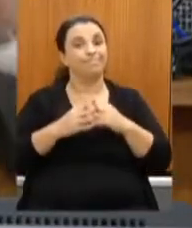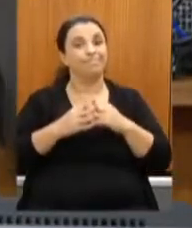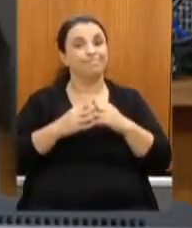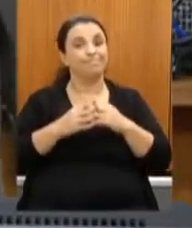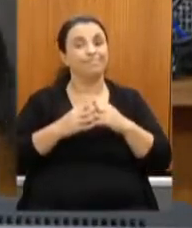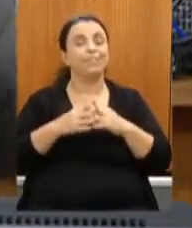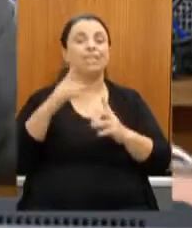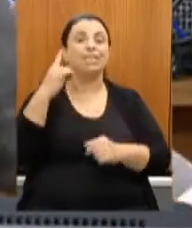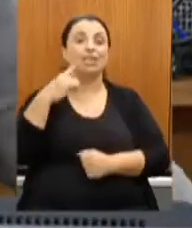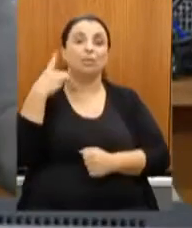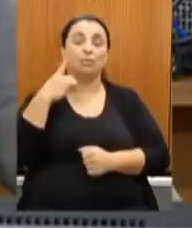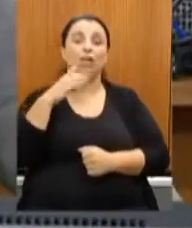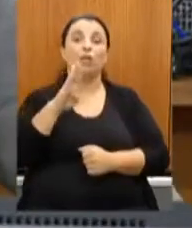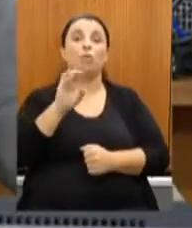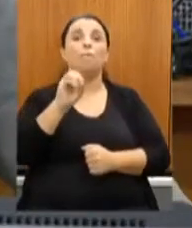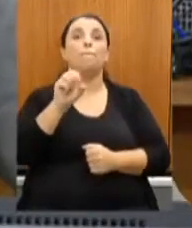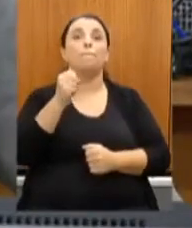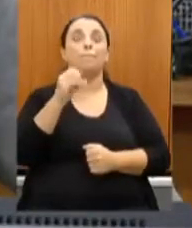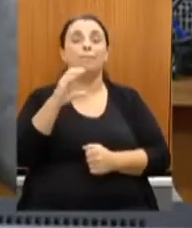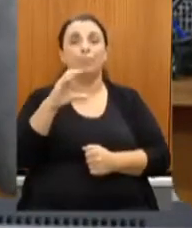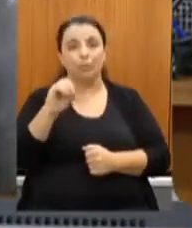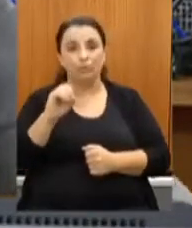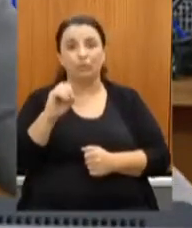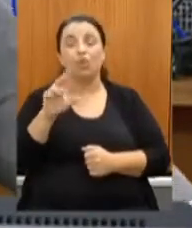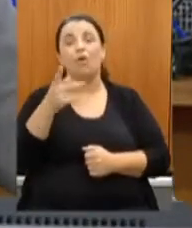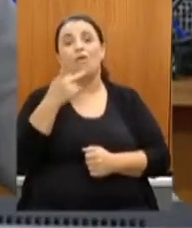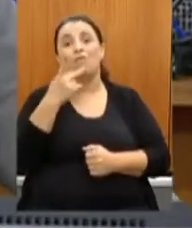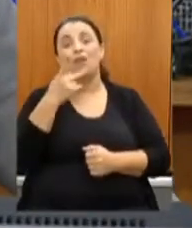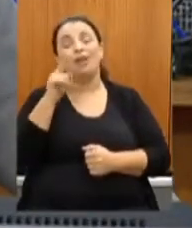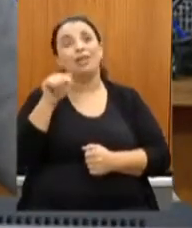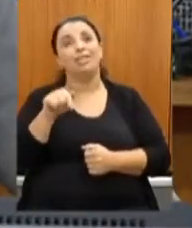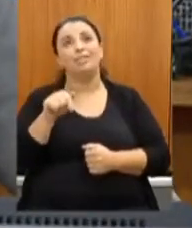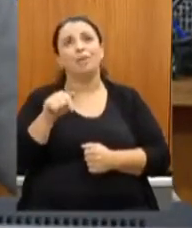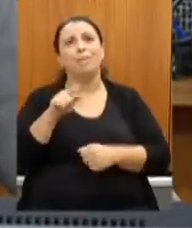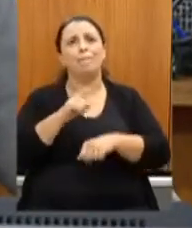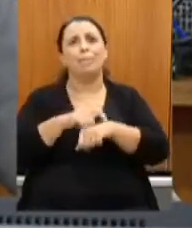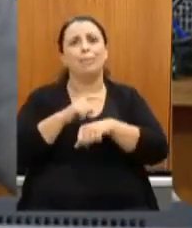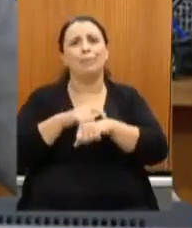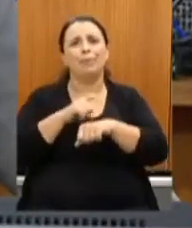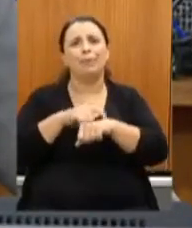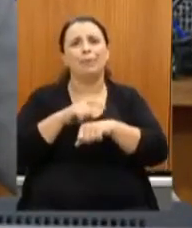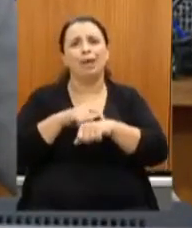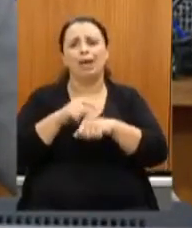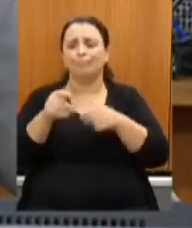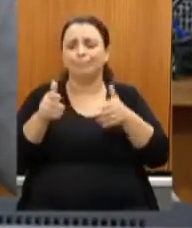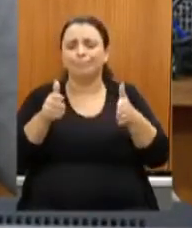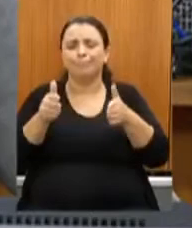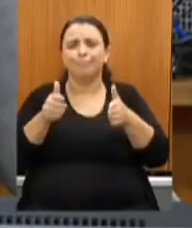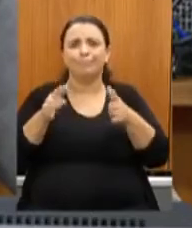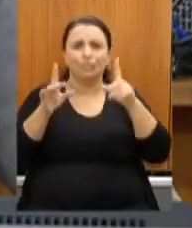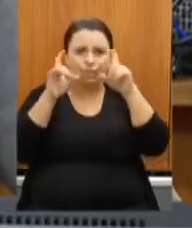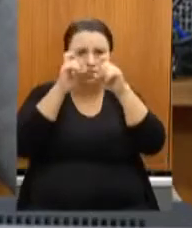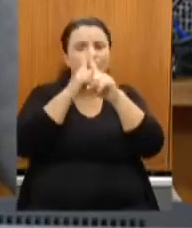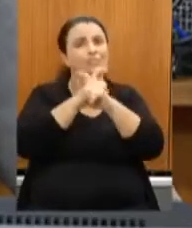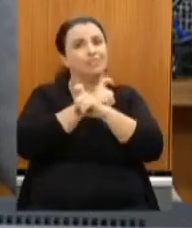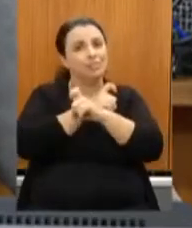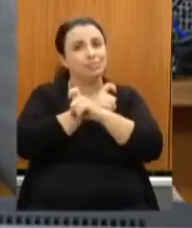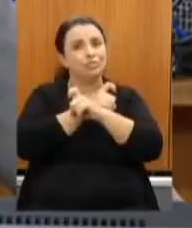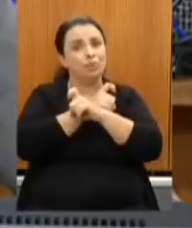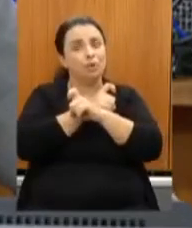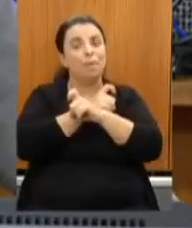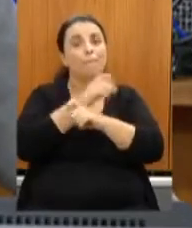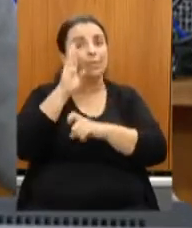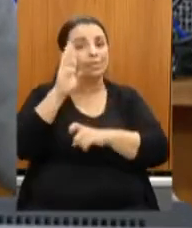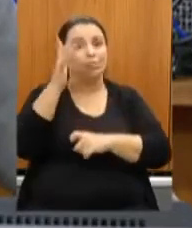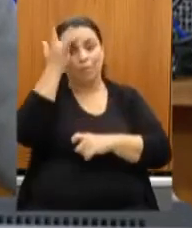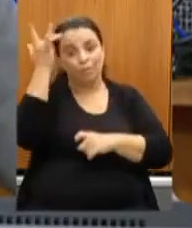desse momento tão difícil pela qual passam as pessoas que vivem da cultura e nós sabemos também